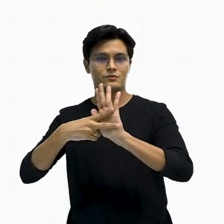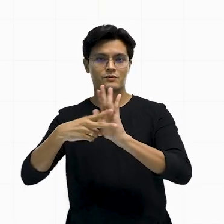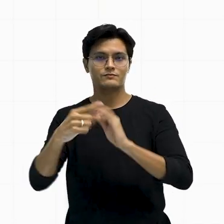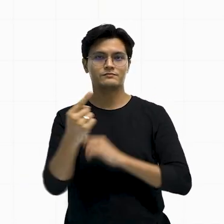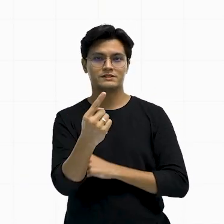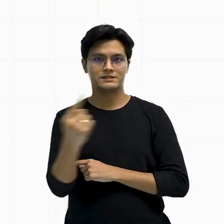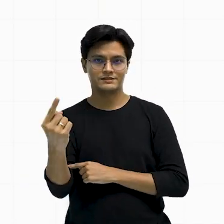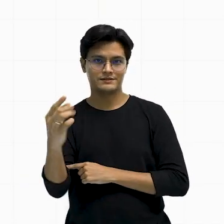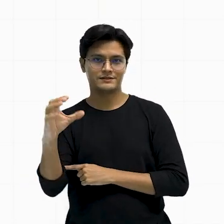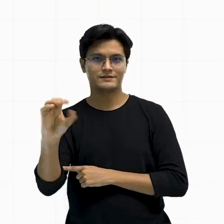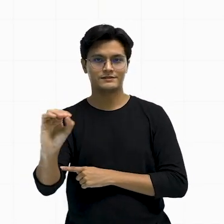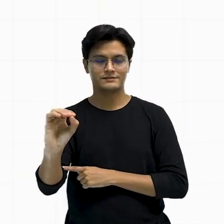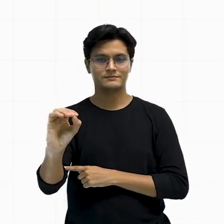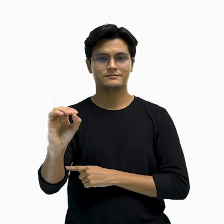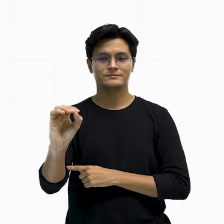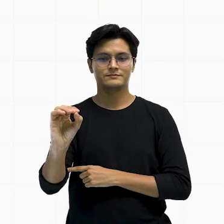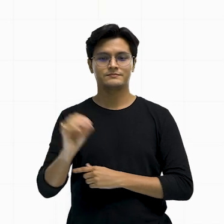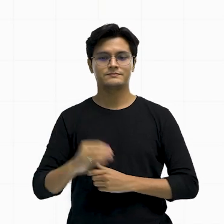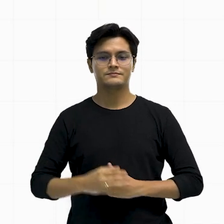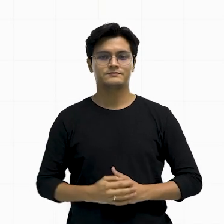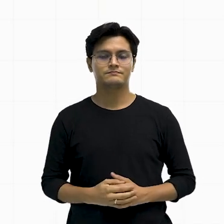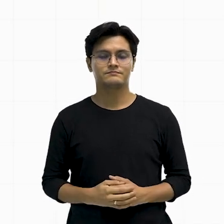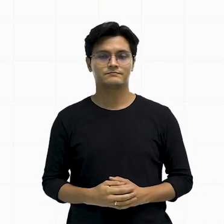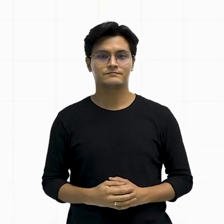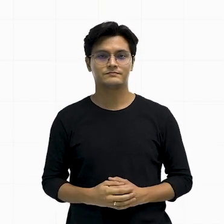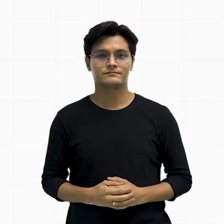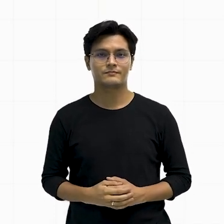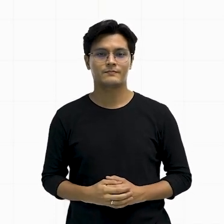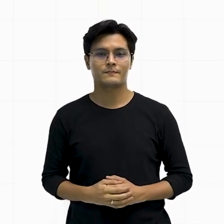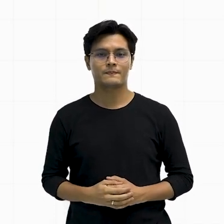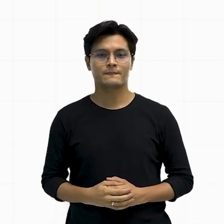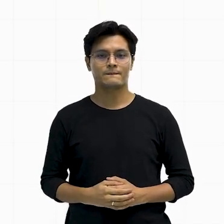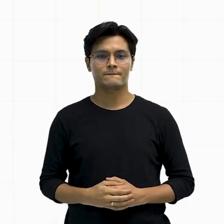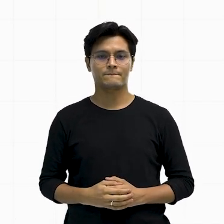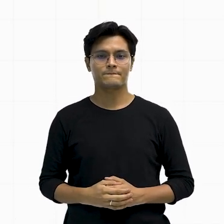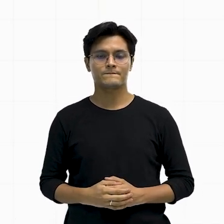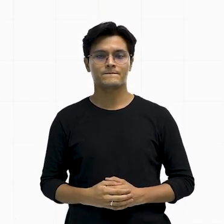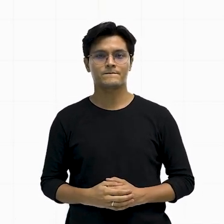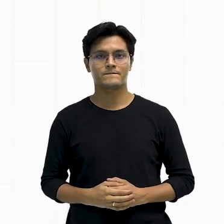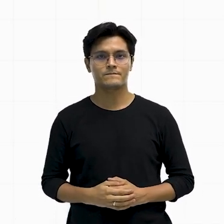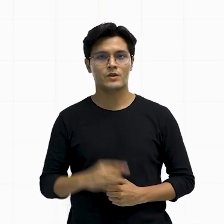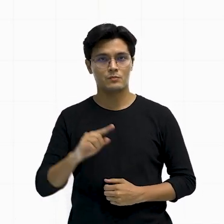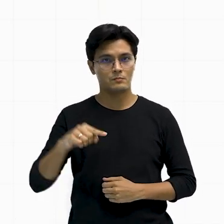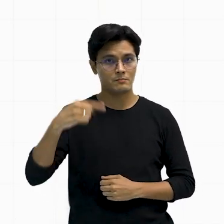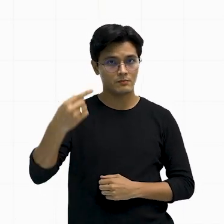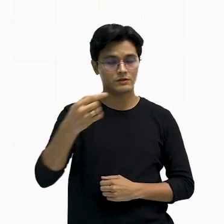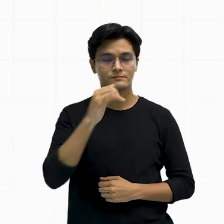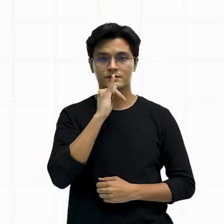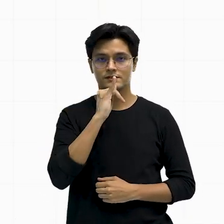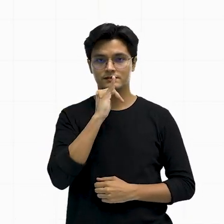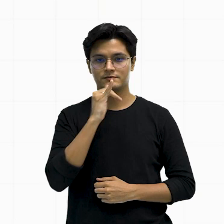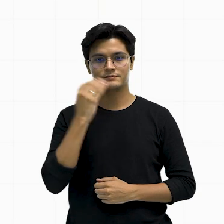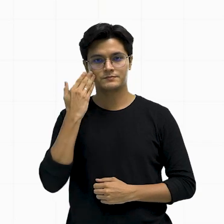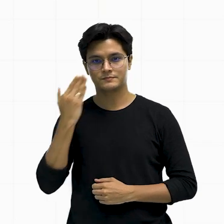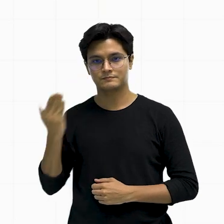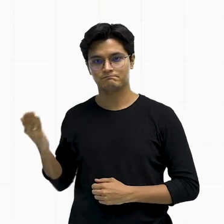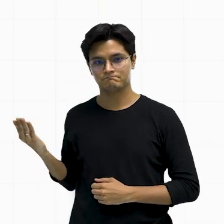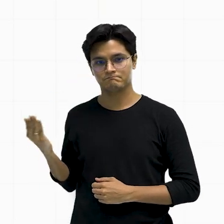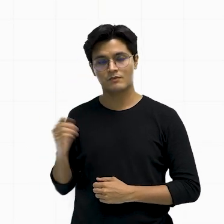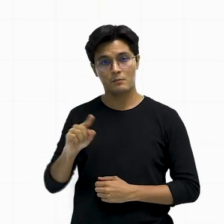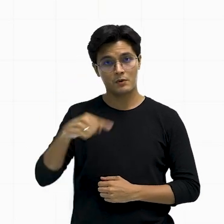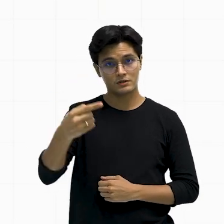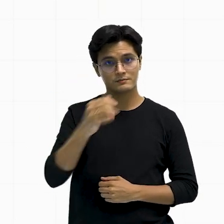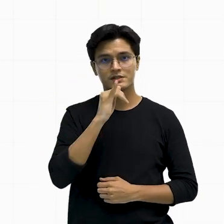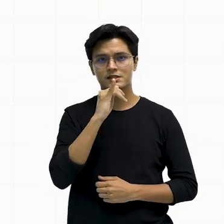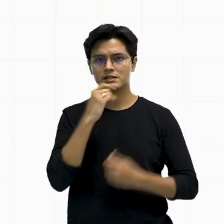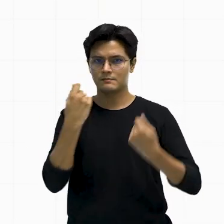110. Ok? Vamos ao próximo exemplo agora? Esse próximo exemplo,